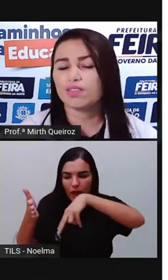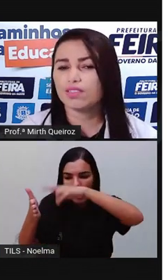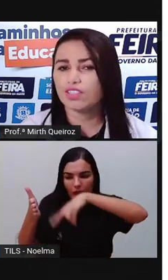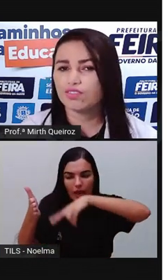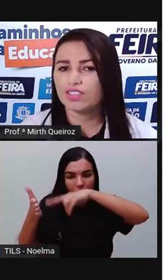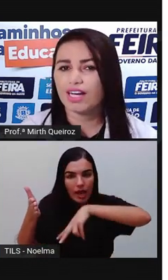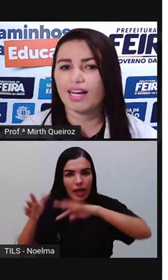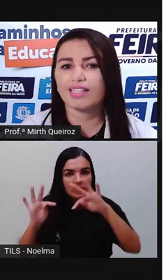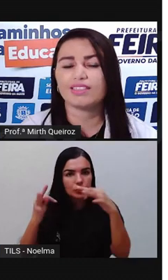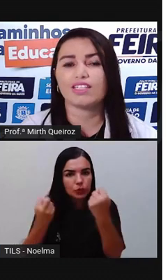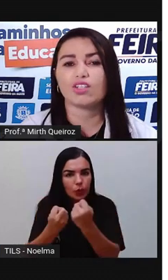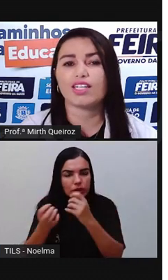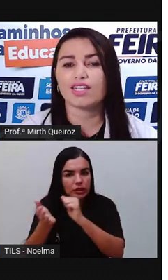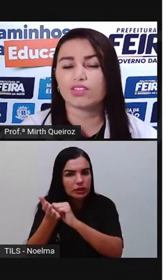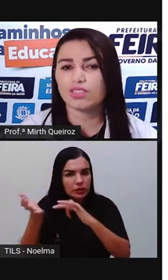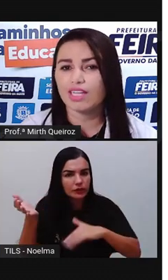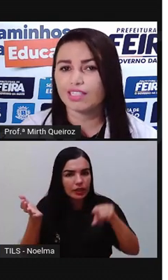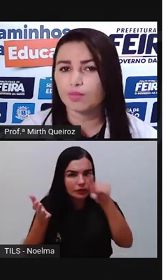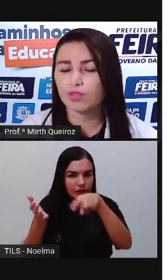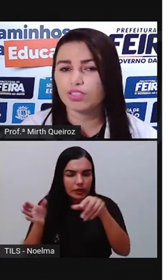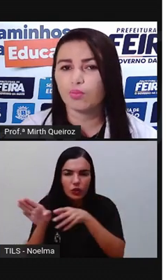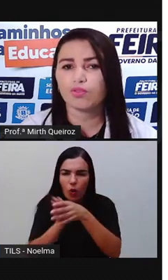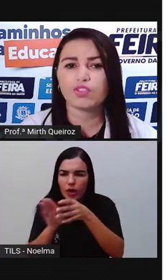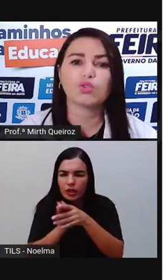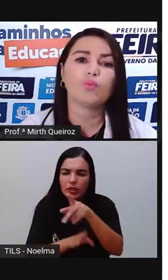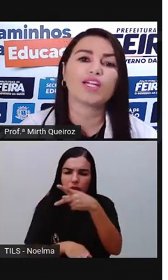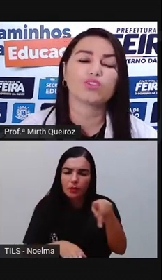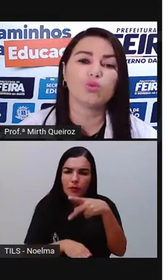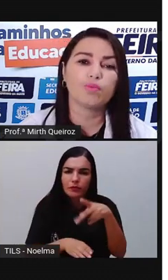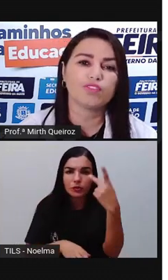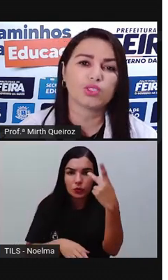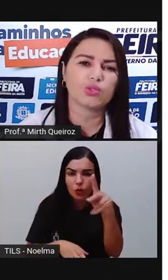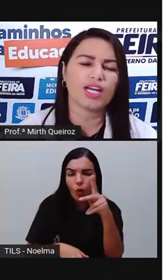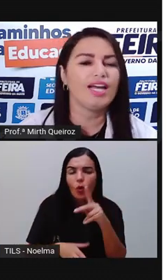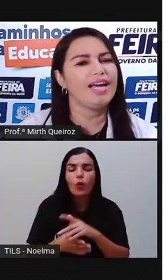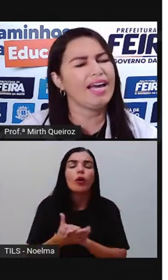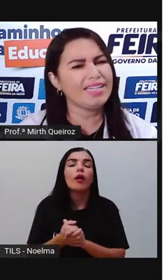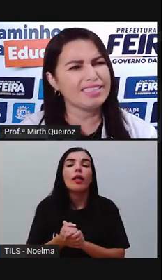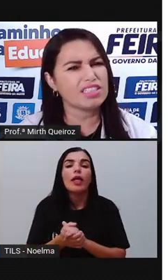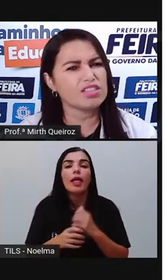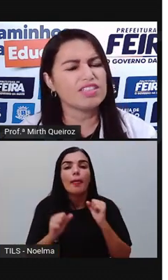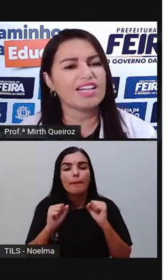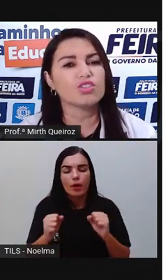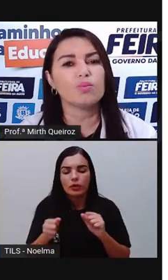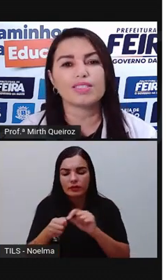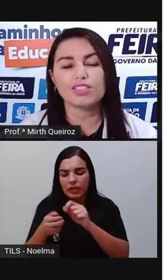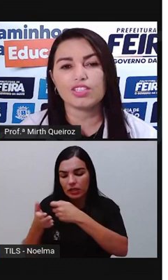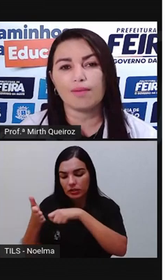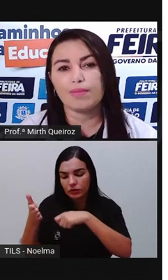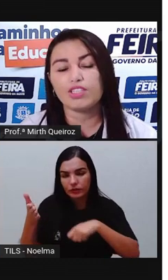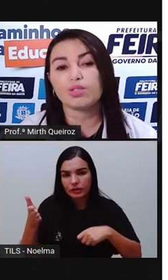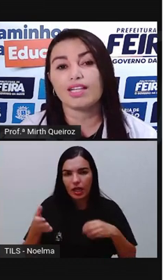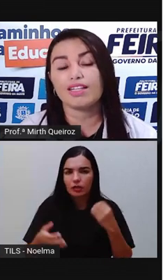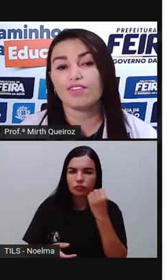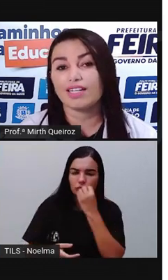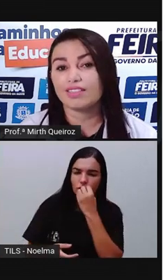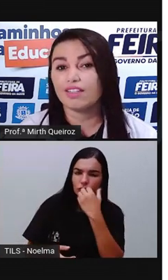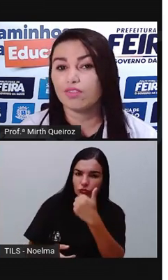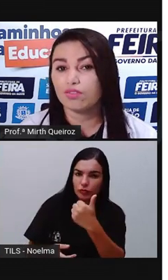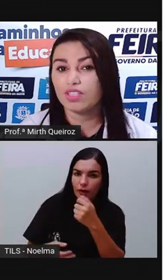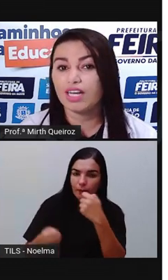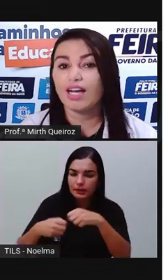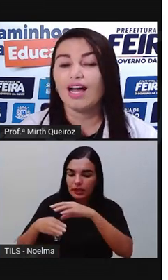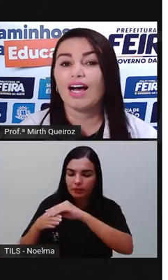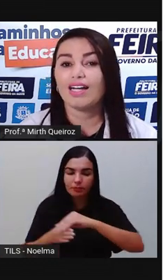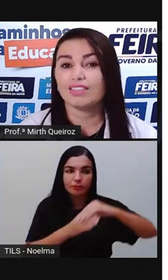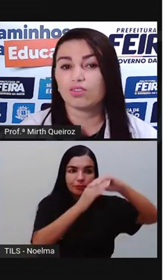direitinho as suas atividades, as orientações dadas pelo seu professor, pela sua professora, realiza essa atividade com bastante capricho, que ela deverá ser